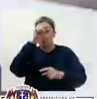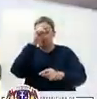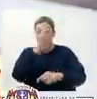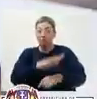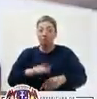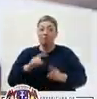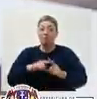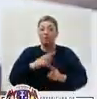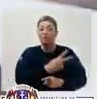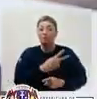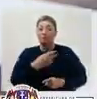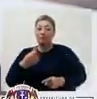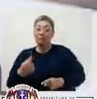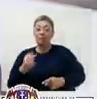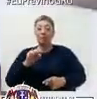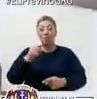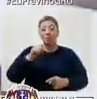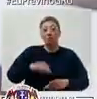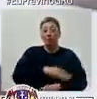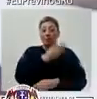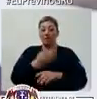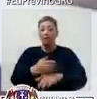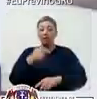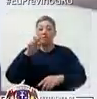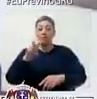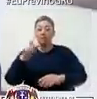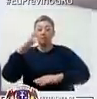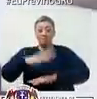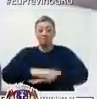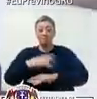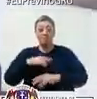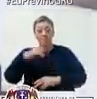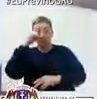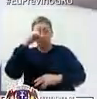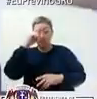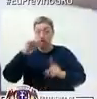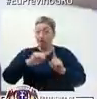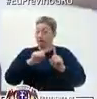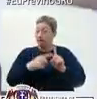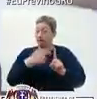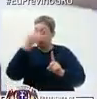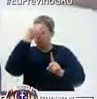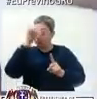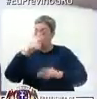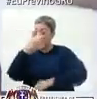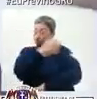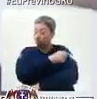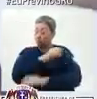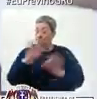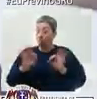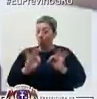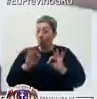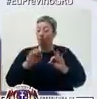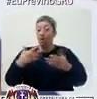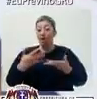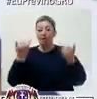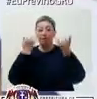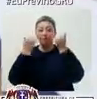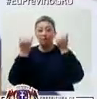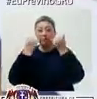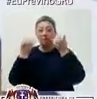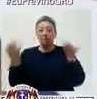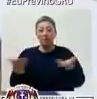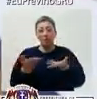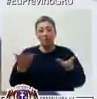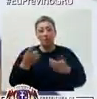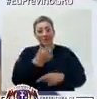da Criança, de segunda a sexta, das oito às dezesseis horas. E vale lembrar que as grávidas não devem tomar a vacina do sarampo. Essas foram